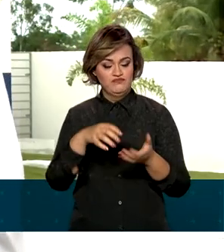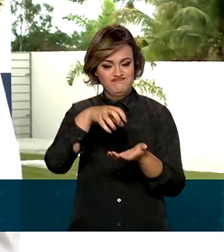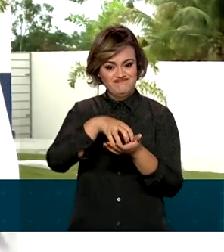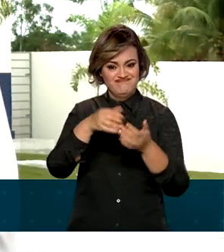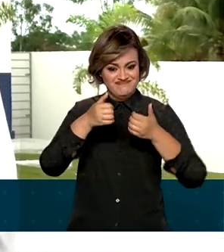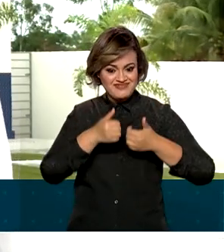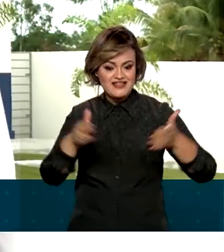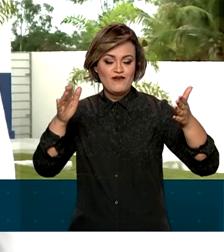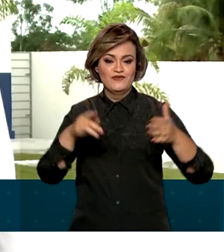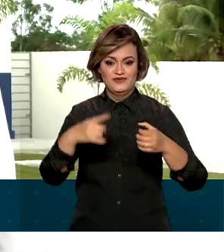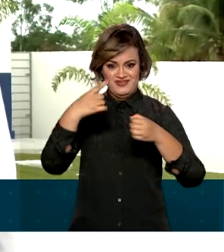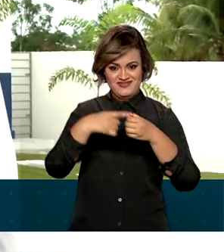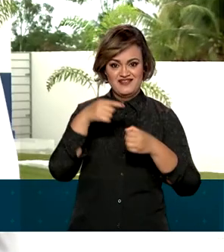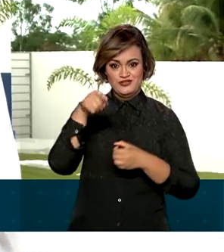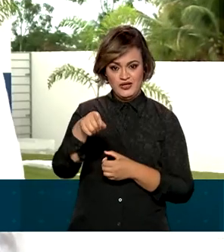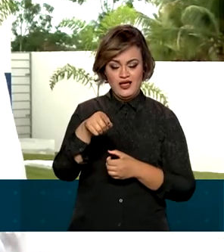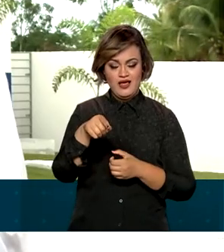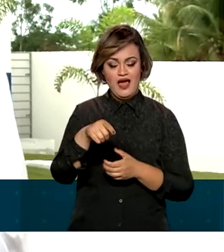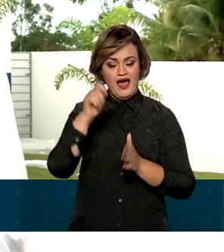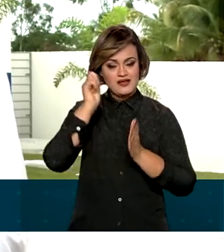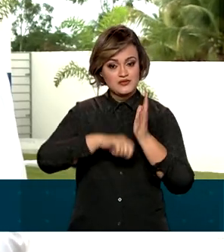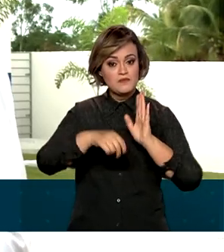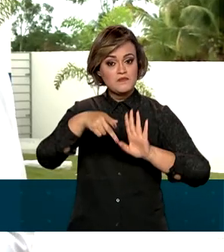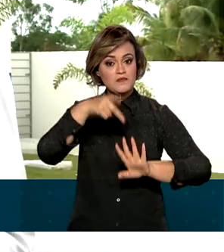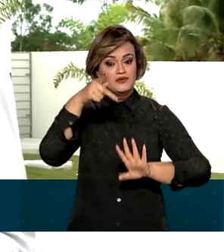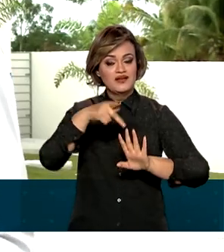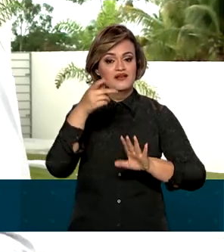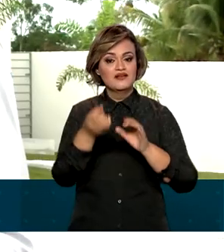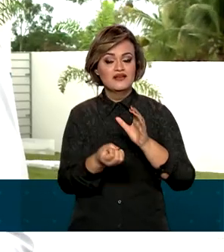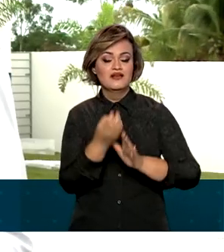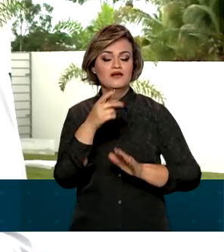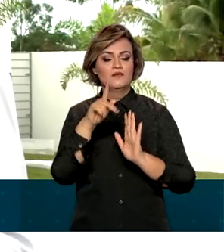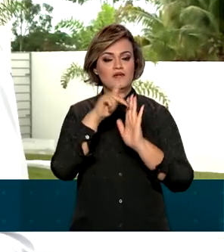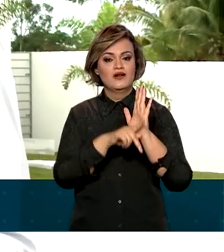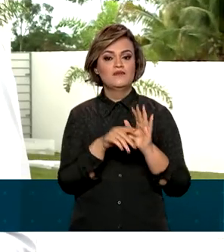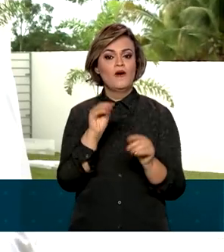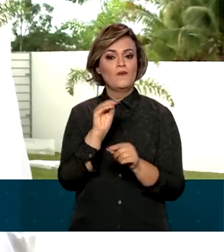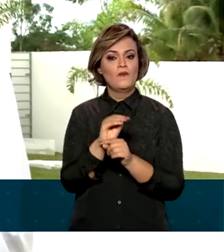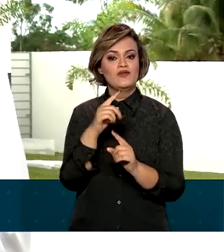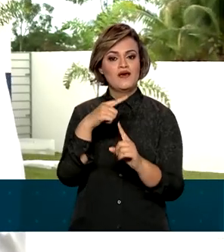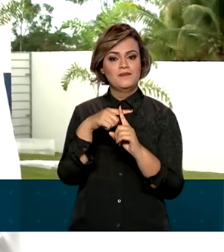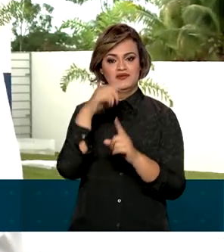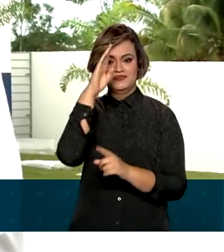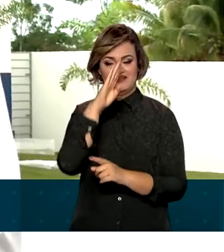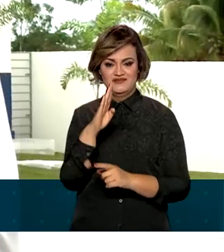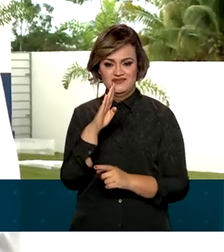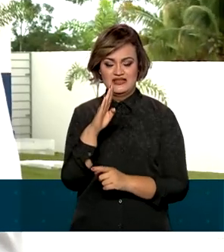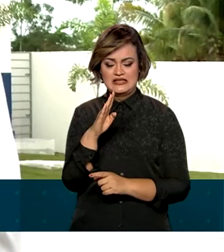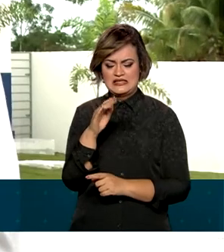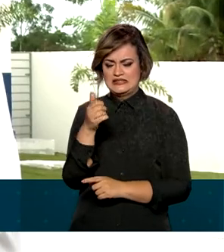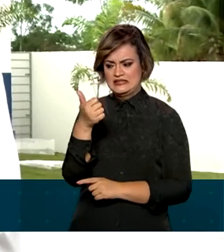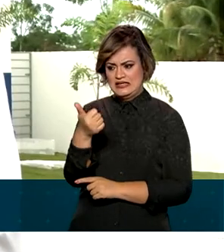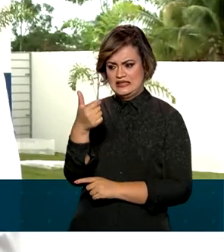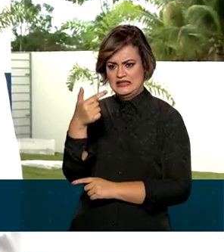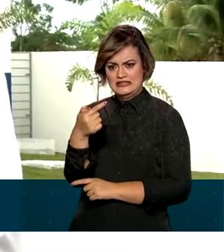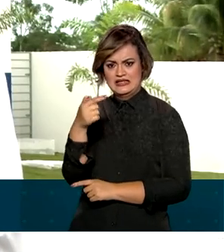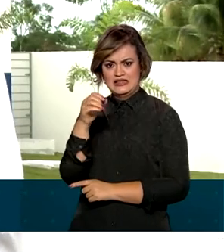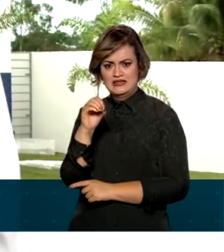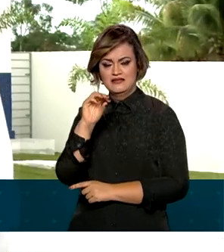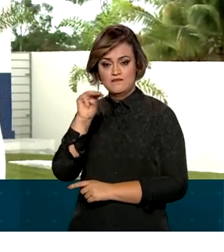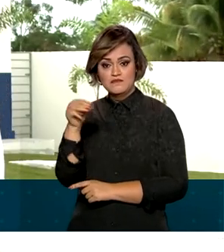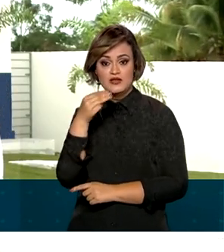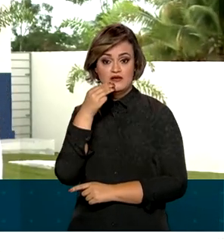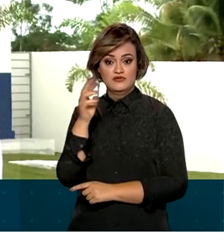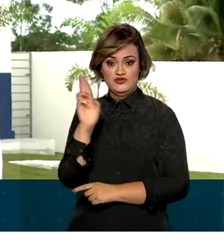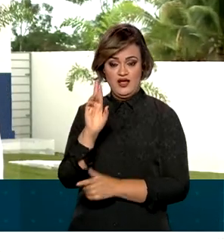UBS, aqui em Gurinhem, assinou portaria que cria o programa Cuida Mais Brasil. Com cerca de 170 milhões de reais em recursos